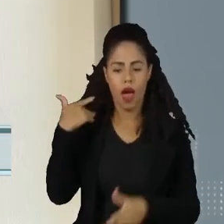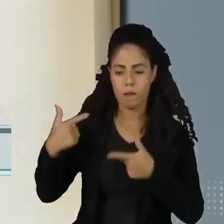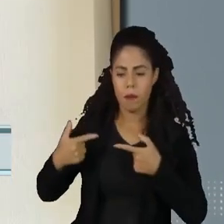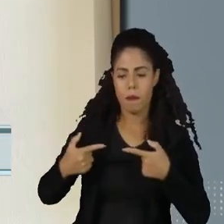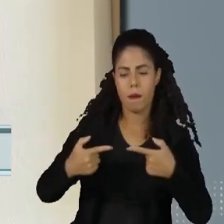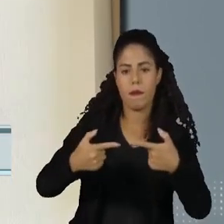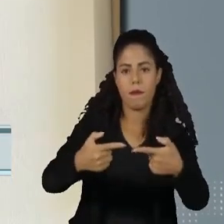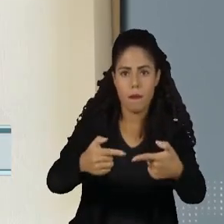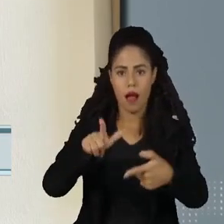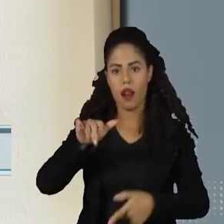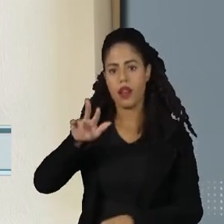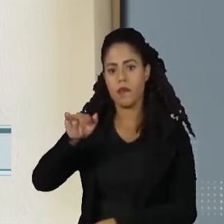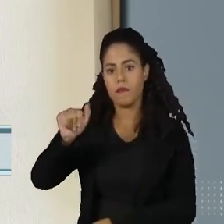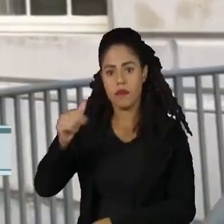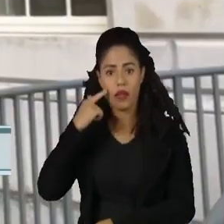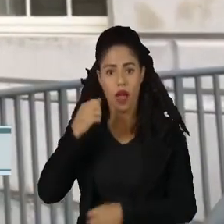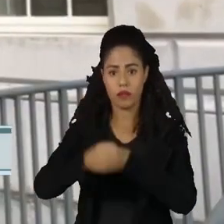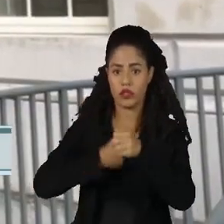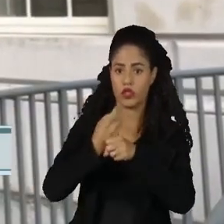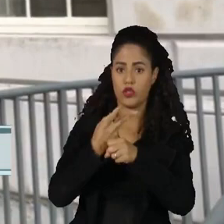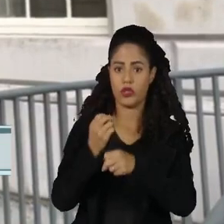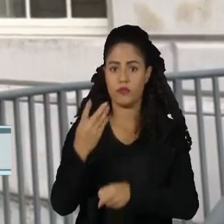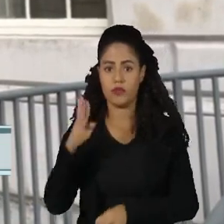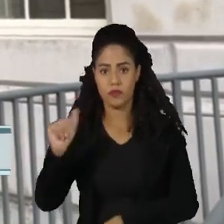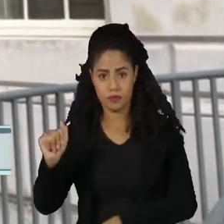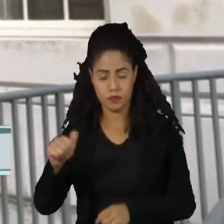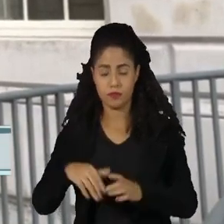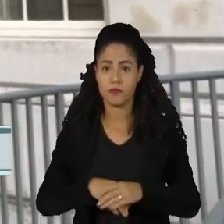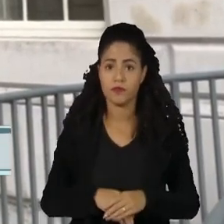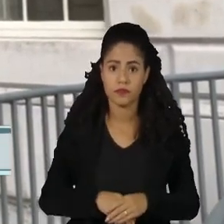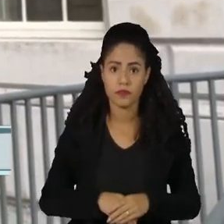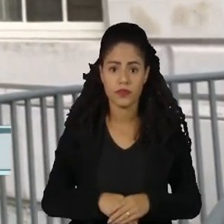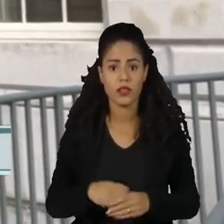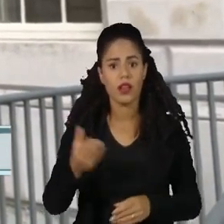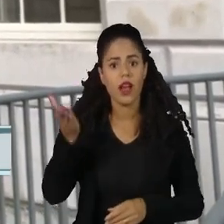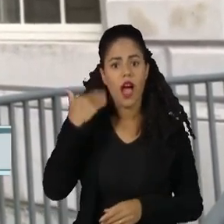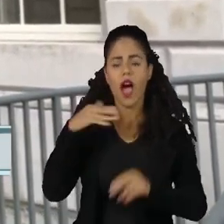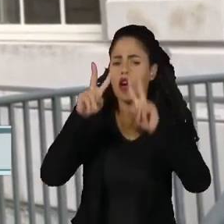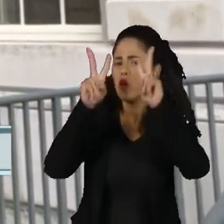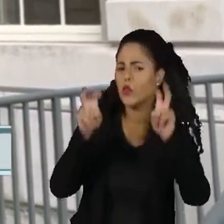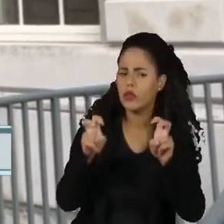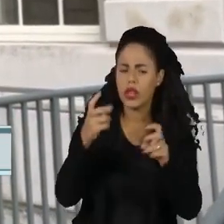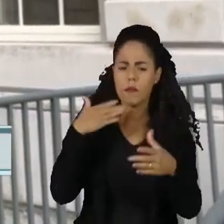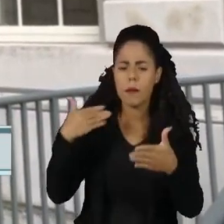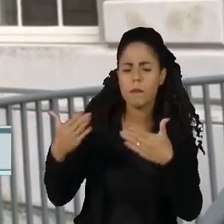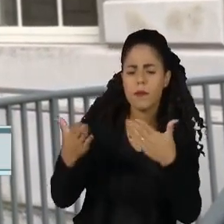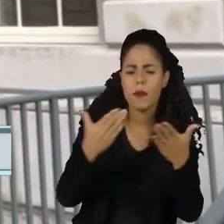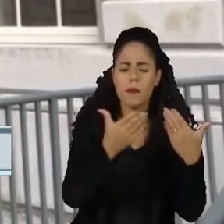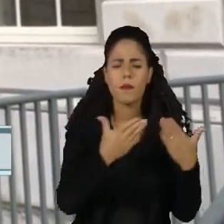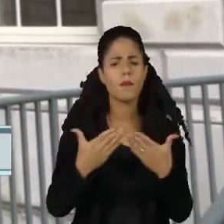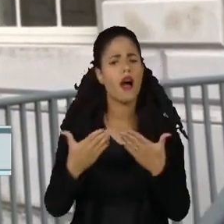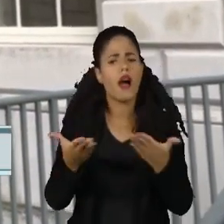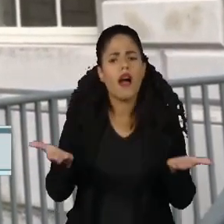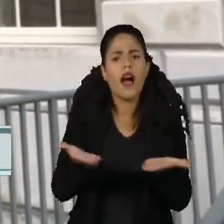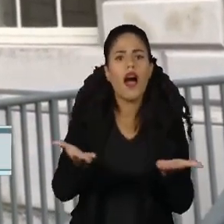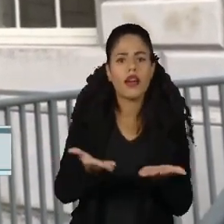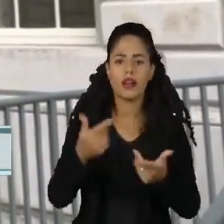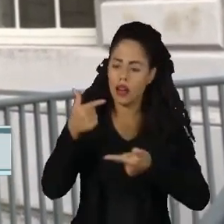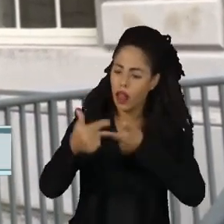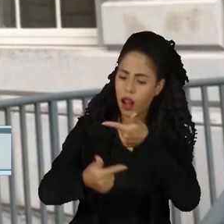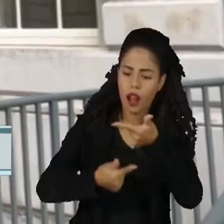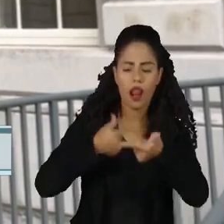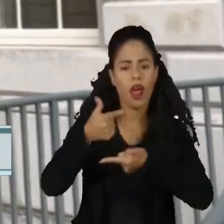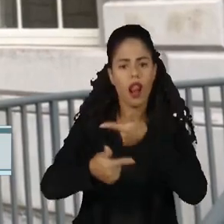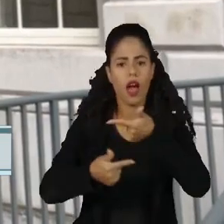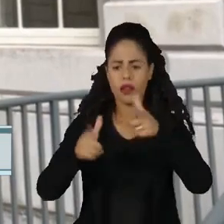na Líbia, em 2011. Mas esse ano, o grande tema discutido aqui não foi o trabalho do melhor